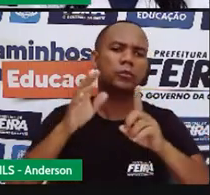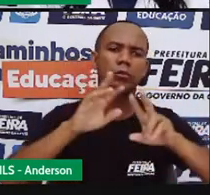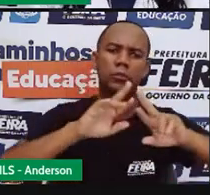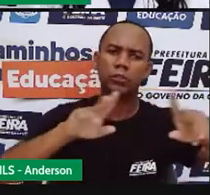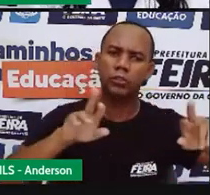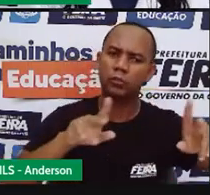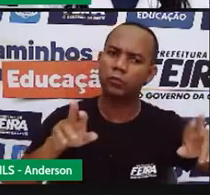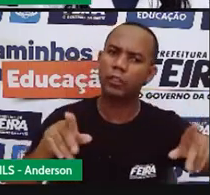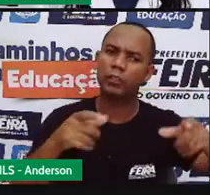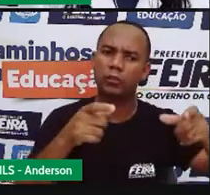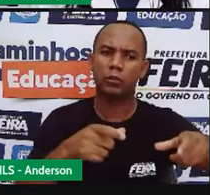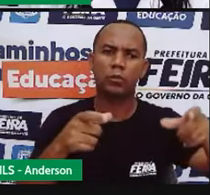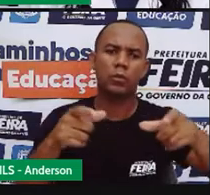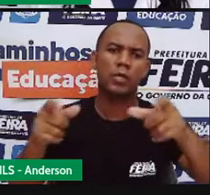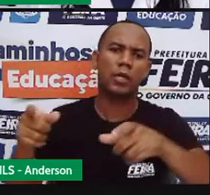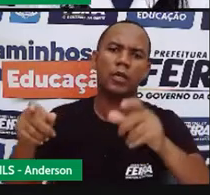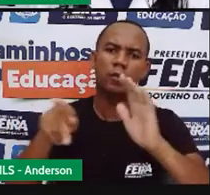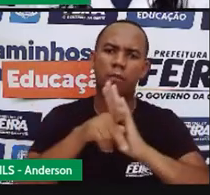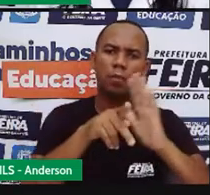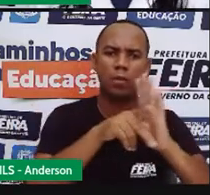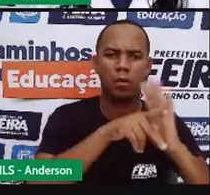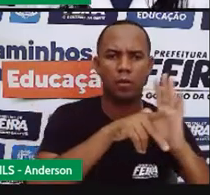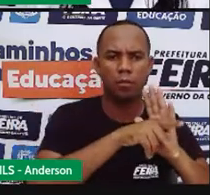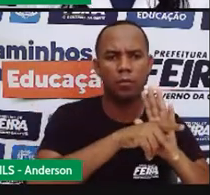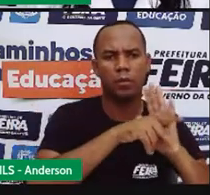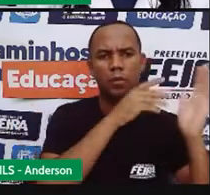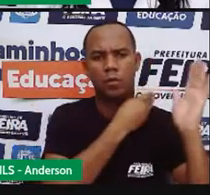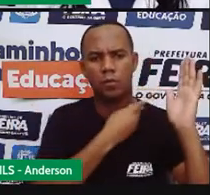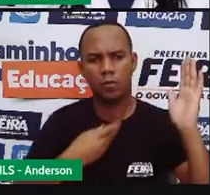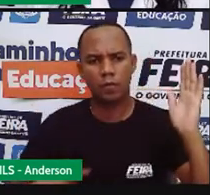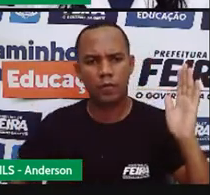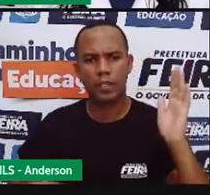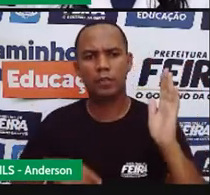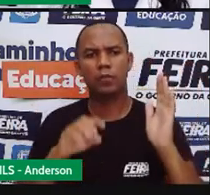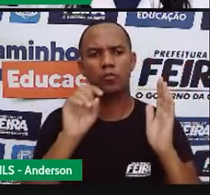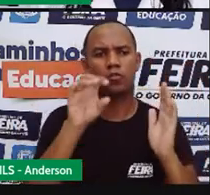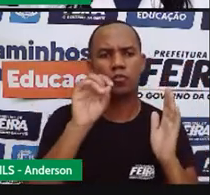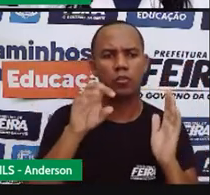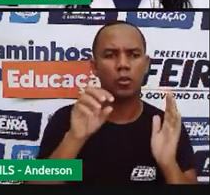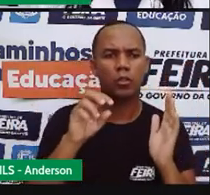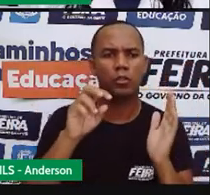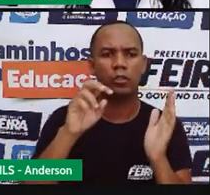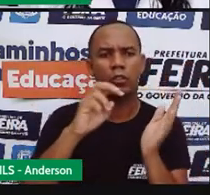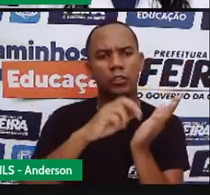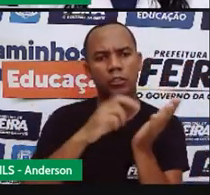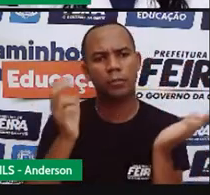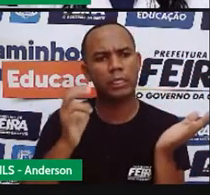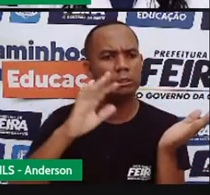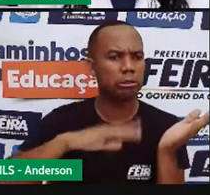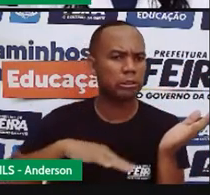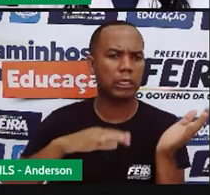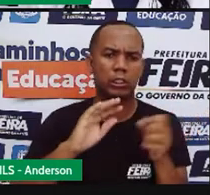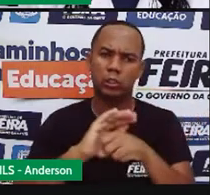essa regra. Eles funcionam em um período do dia. E a gente só pode frequentá-los nesses horários.